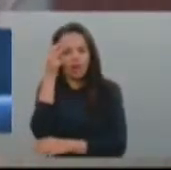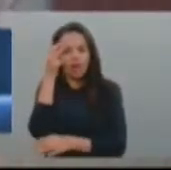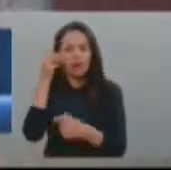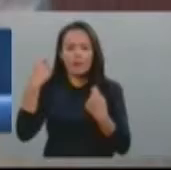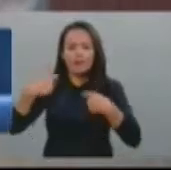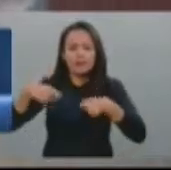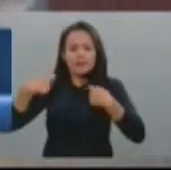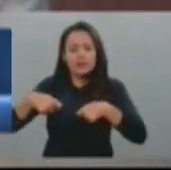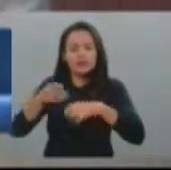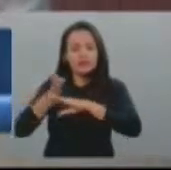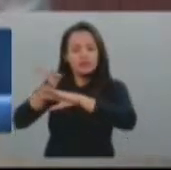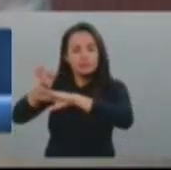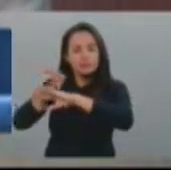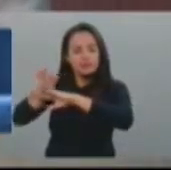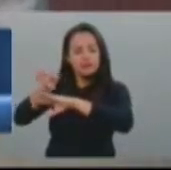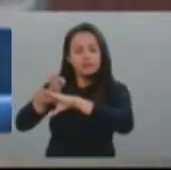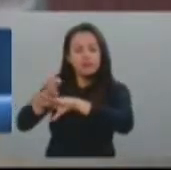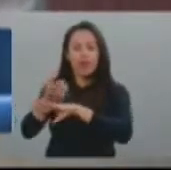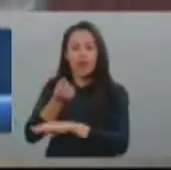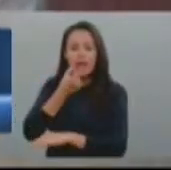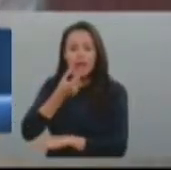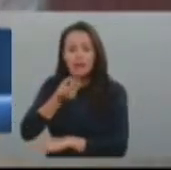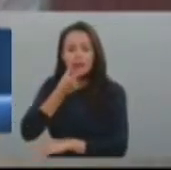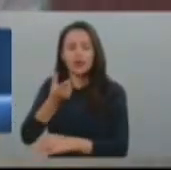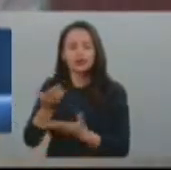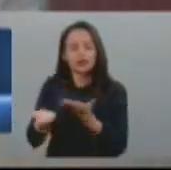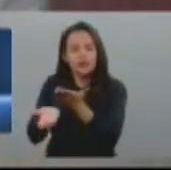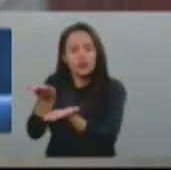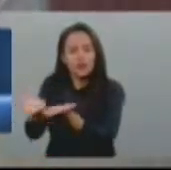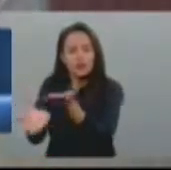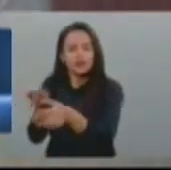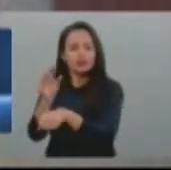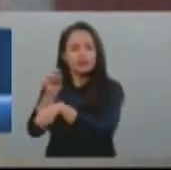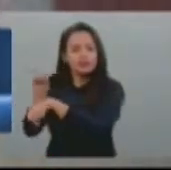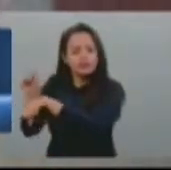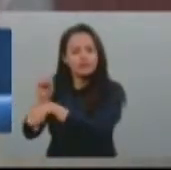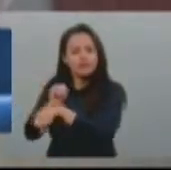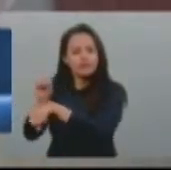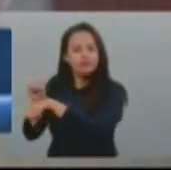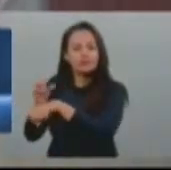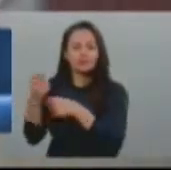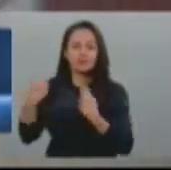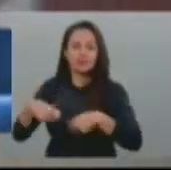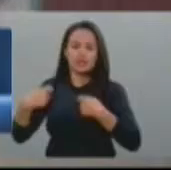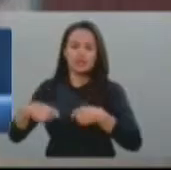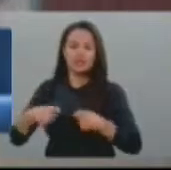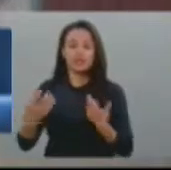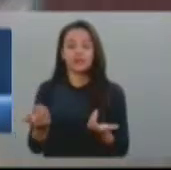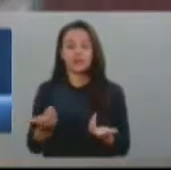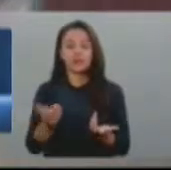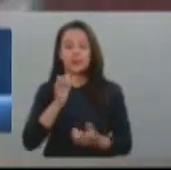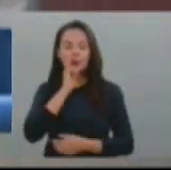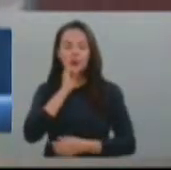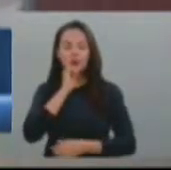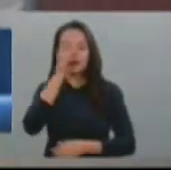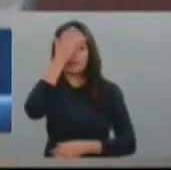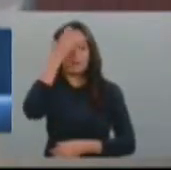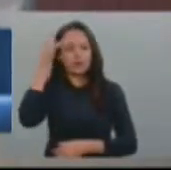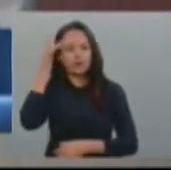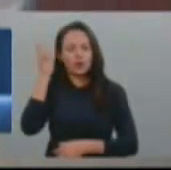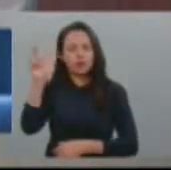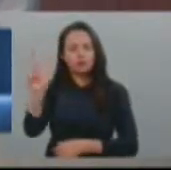dependem desse formato antigo de tratamento e que, no caso dos pacientes que são mais